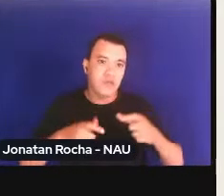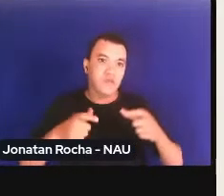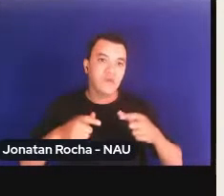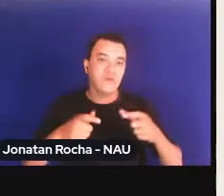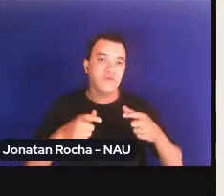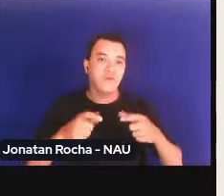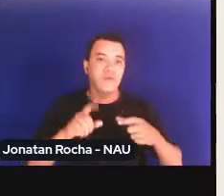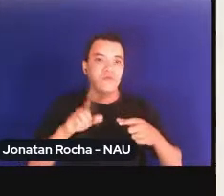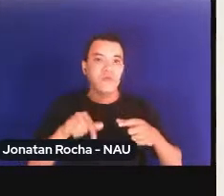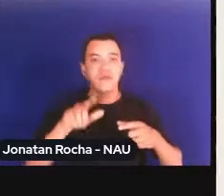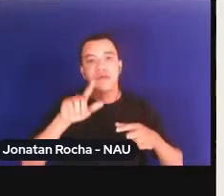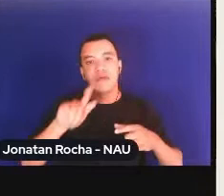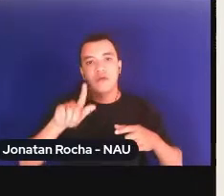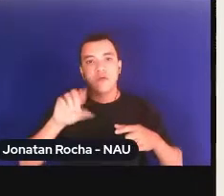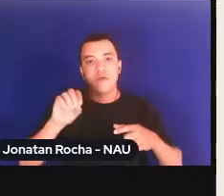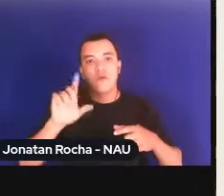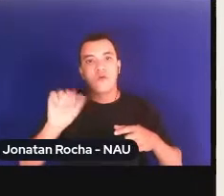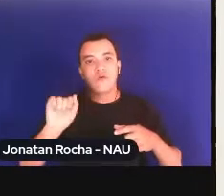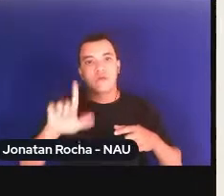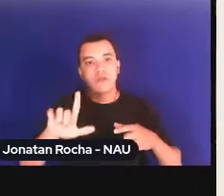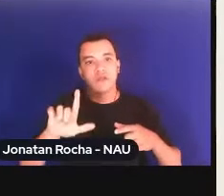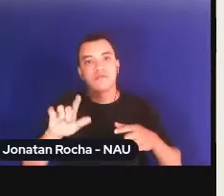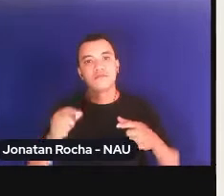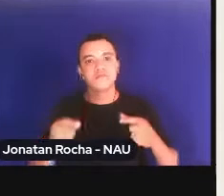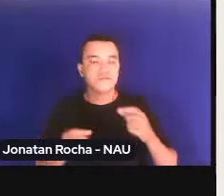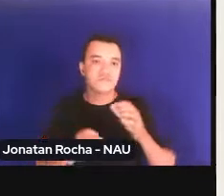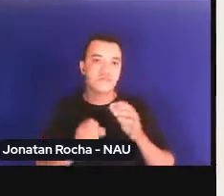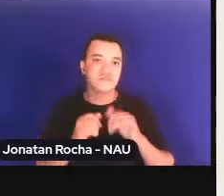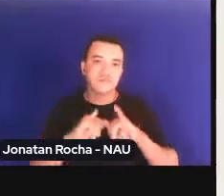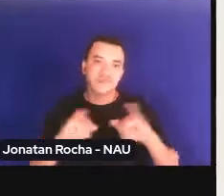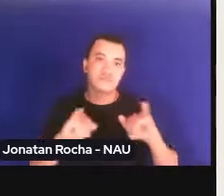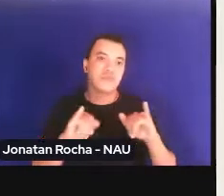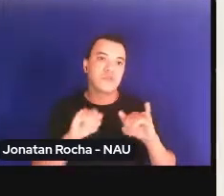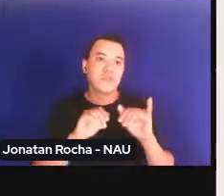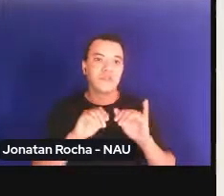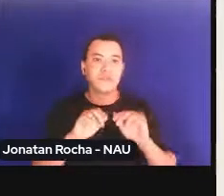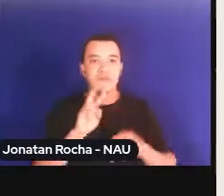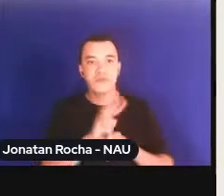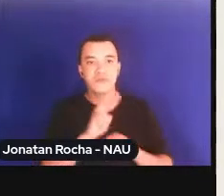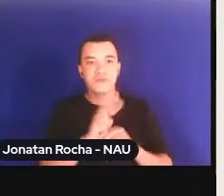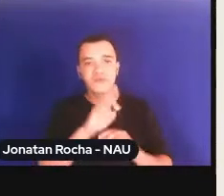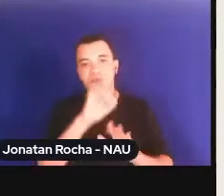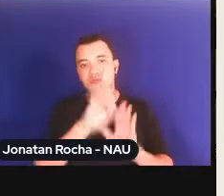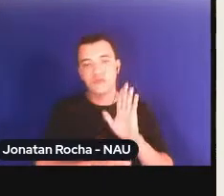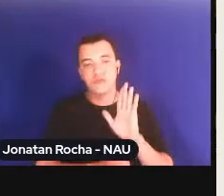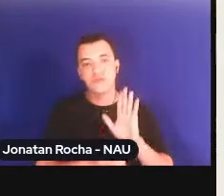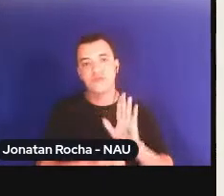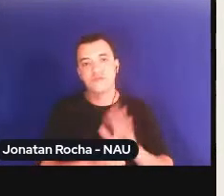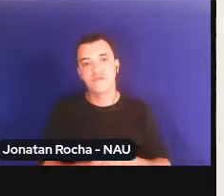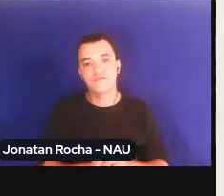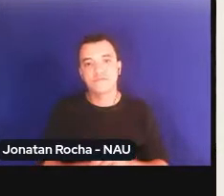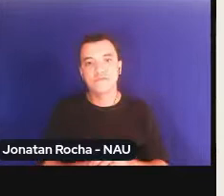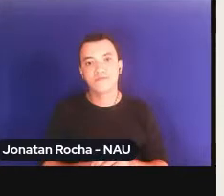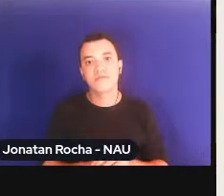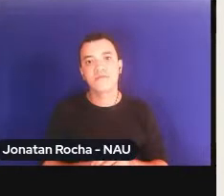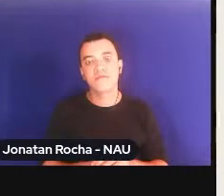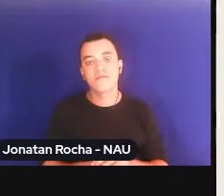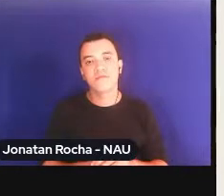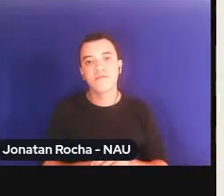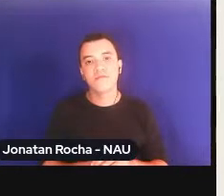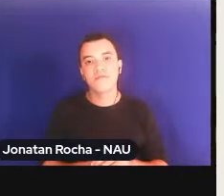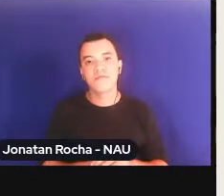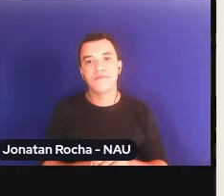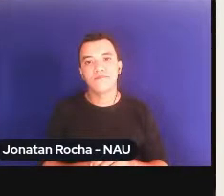pronunciado para a proteção de direitos fundamentais. O que se colocou na pauta, meus queridos,